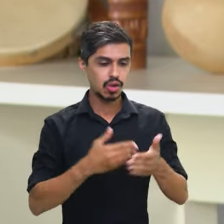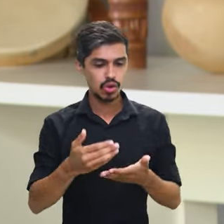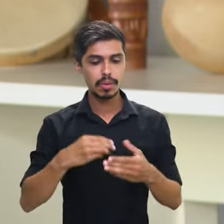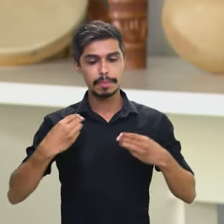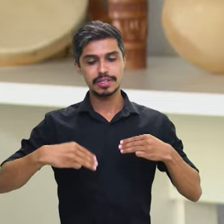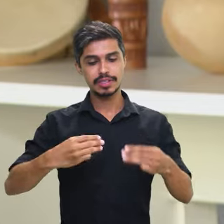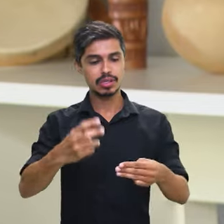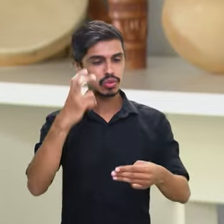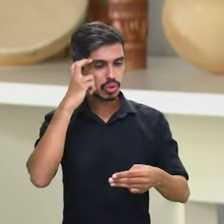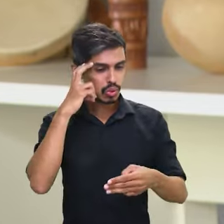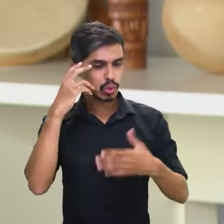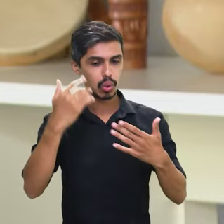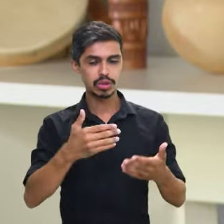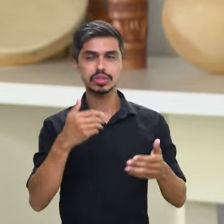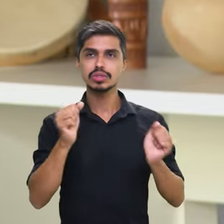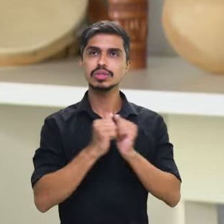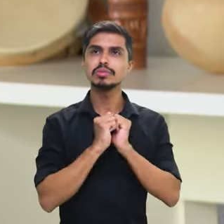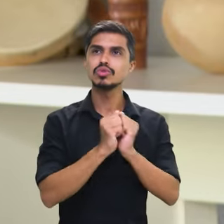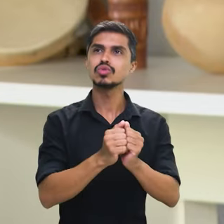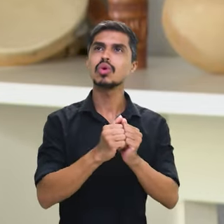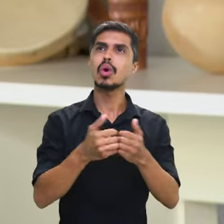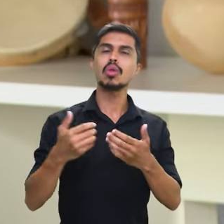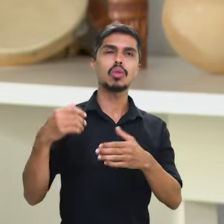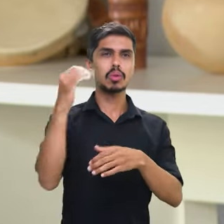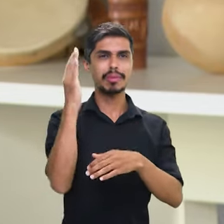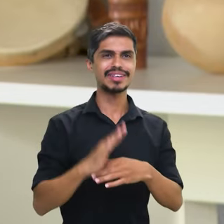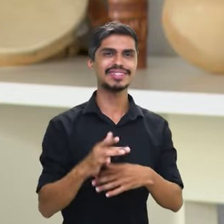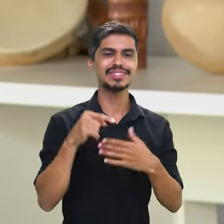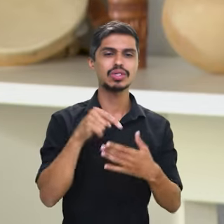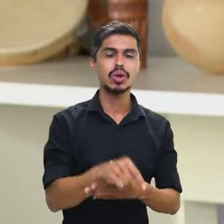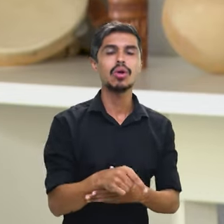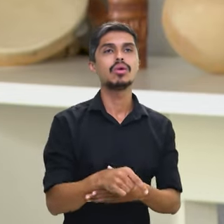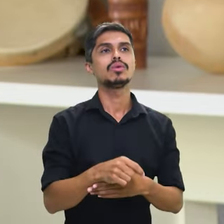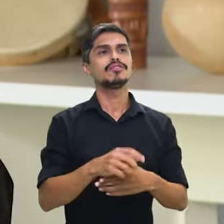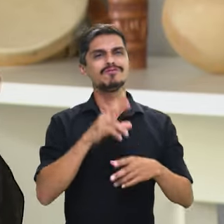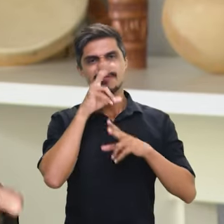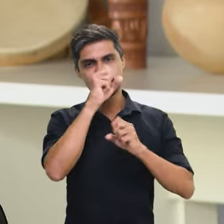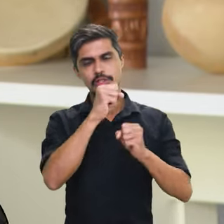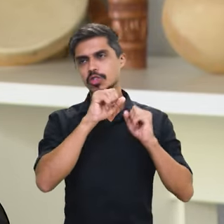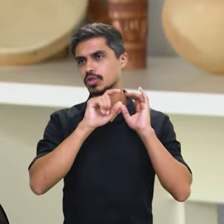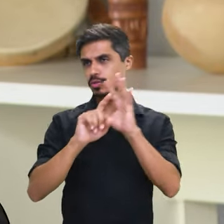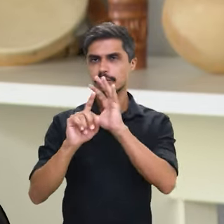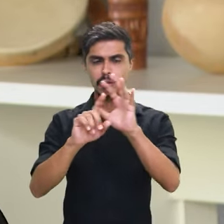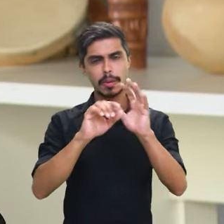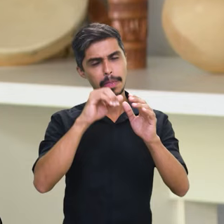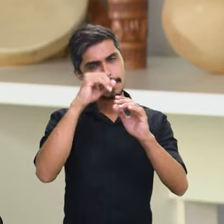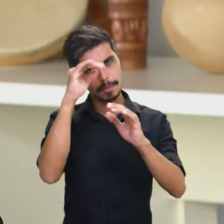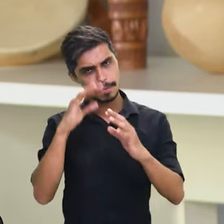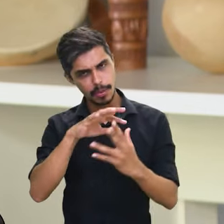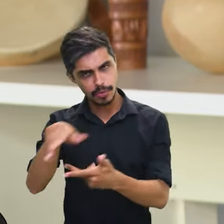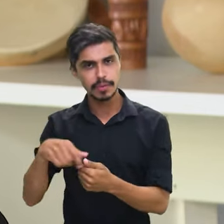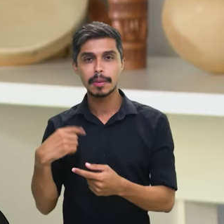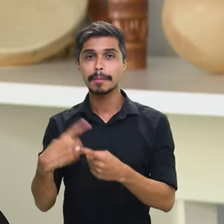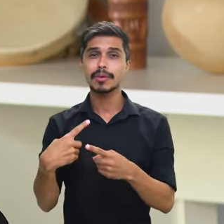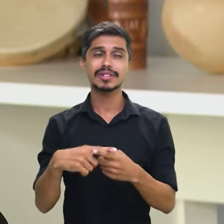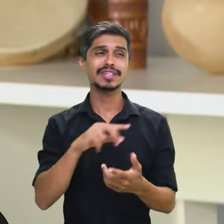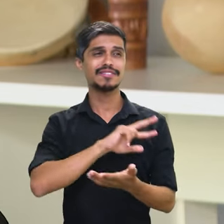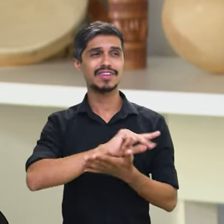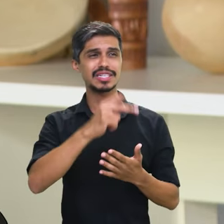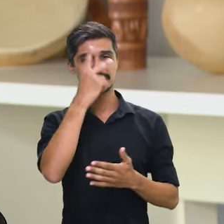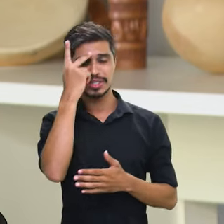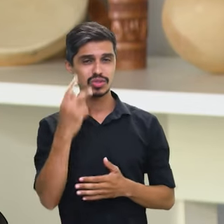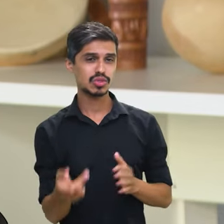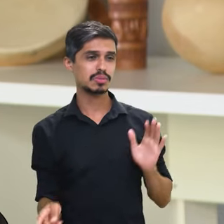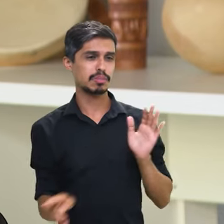relação da cultura afro-brasileira do Brasil seja mais poderosa ainda em todo o mundo. Levando em conta que a gente tem vários